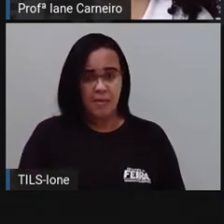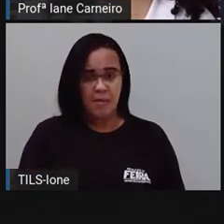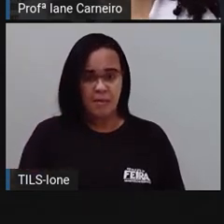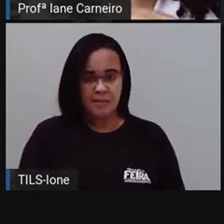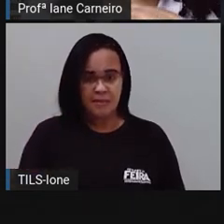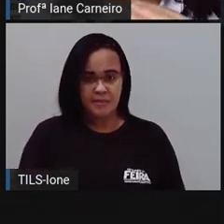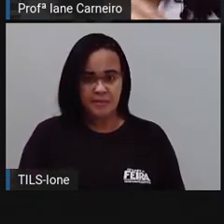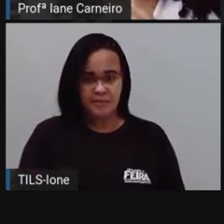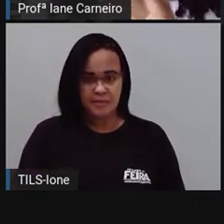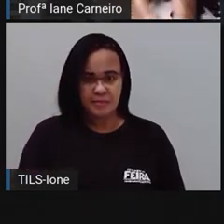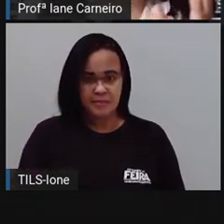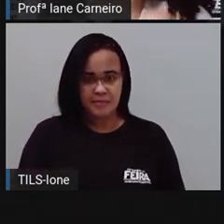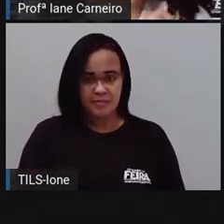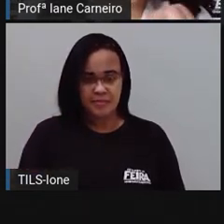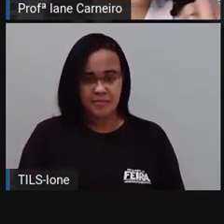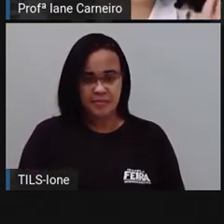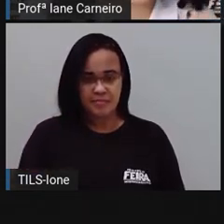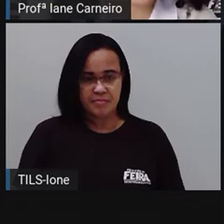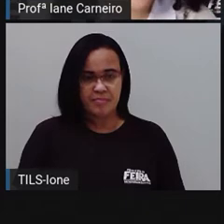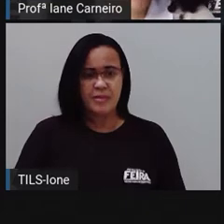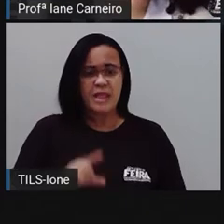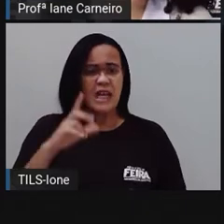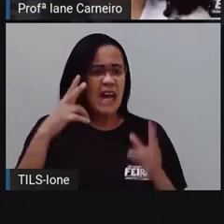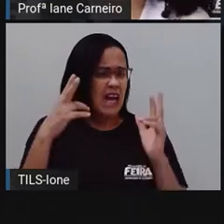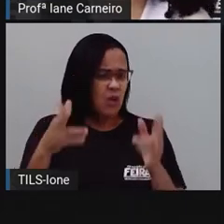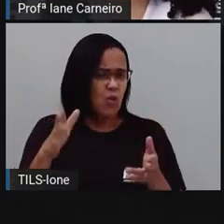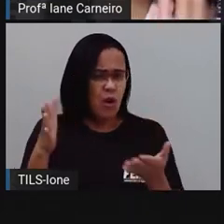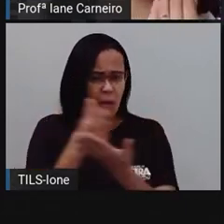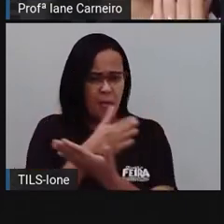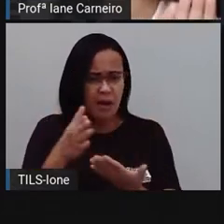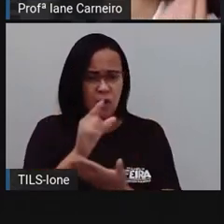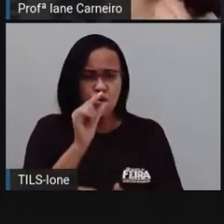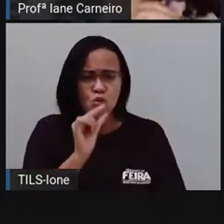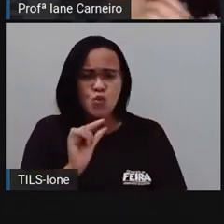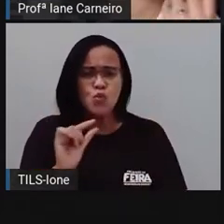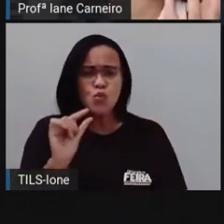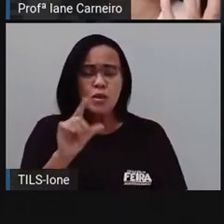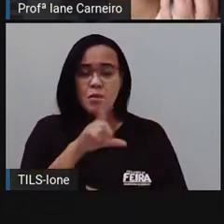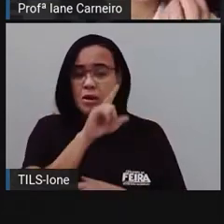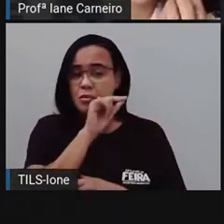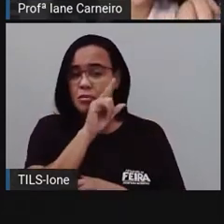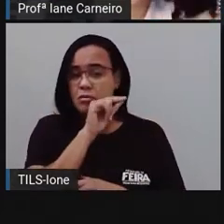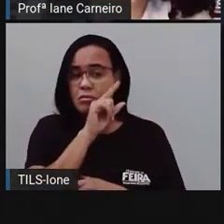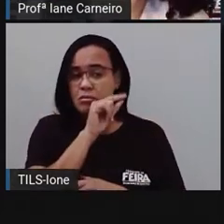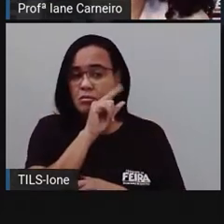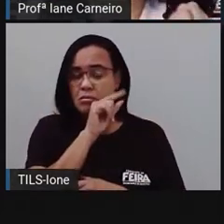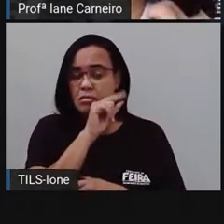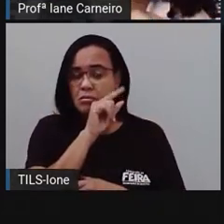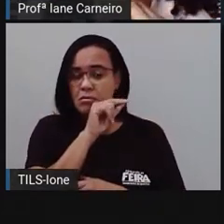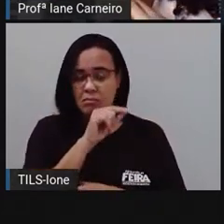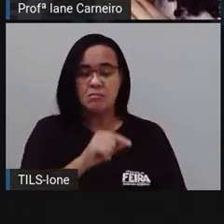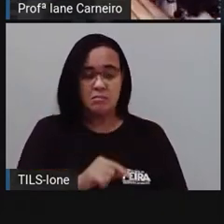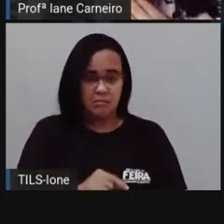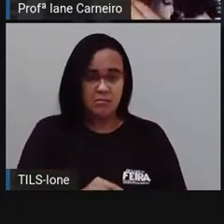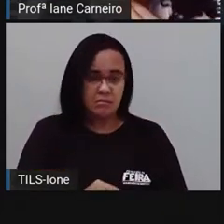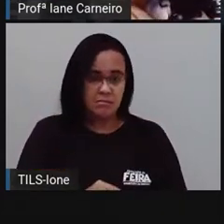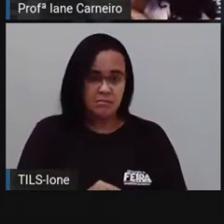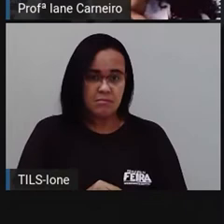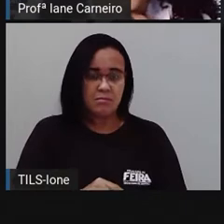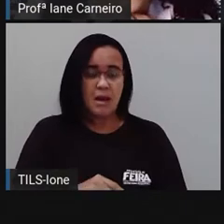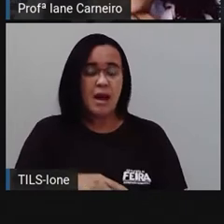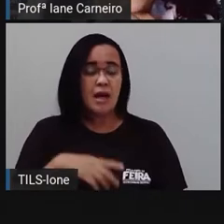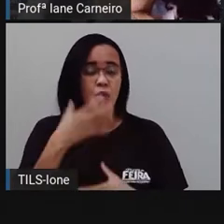Ele, tipo, faz uma subi... É uma ave, né? O carcará é um pássaro e ele é como se fosse um canto, né? De um pássaro.